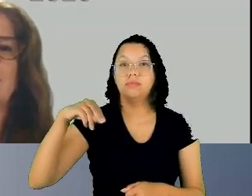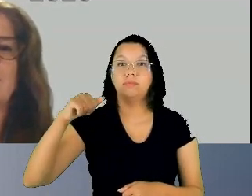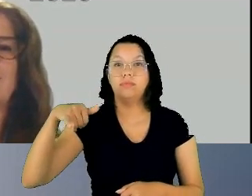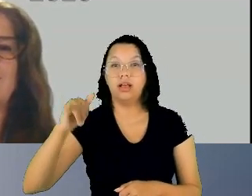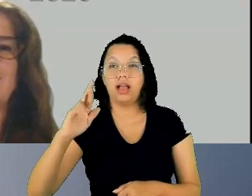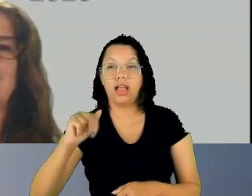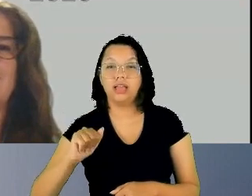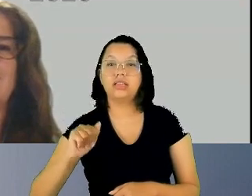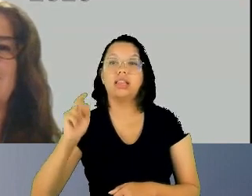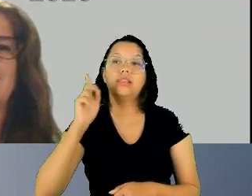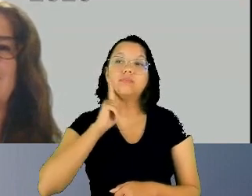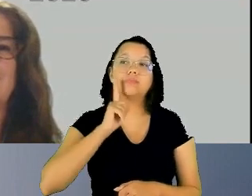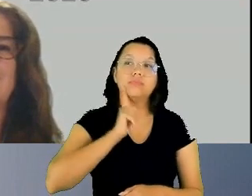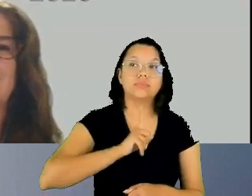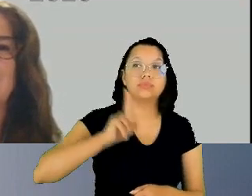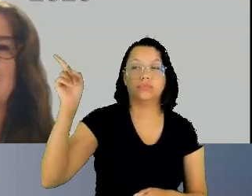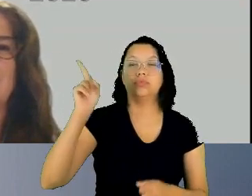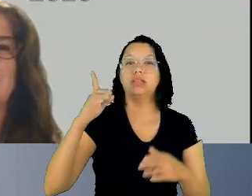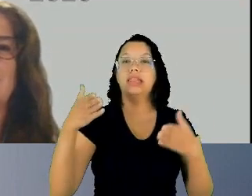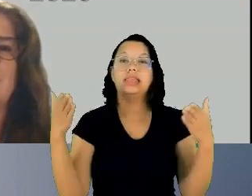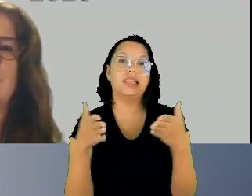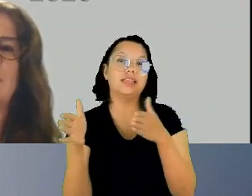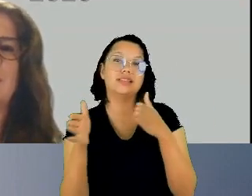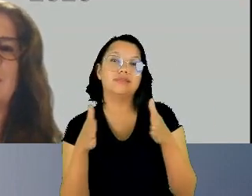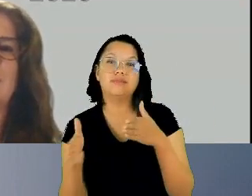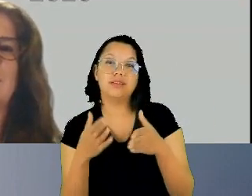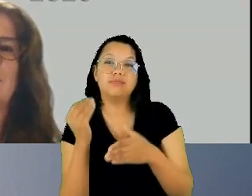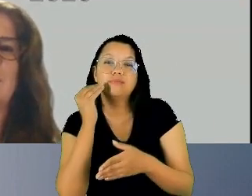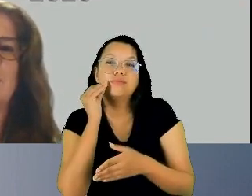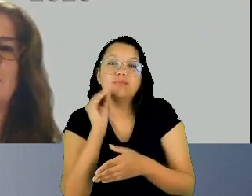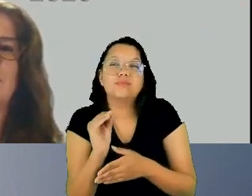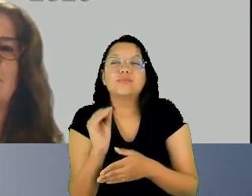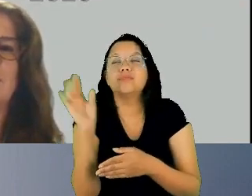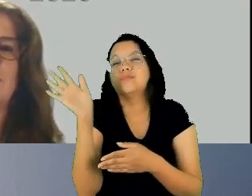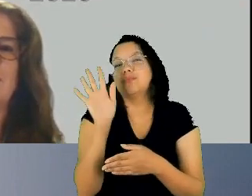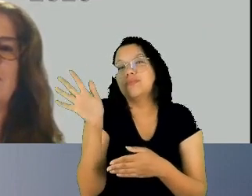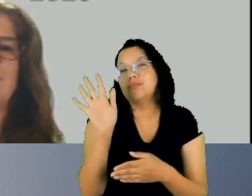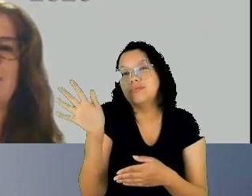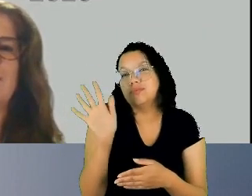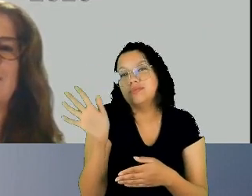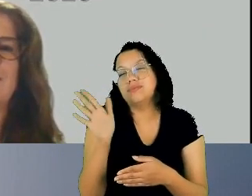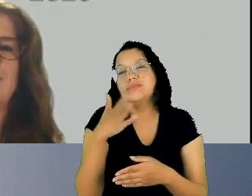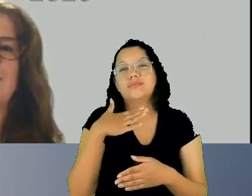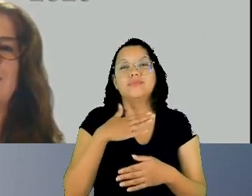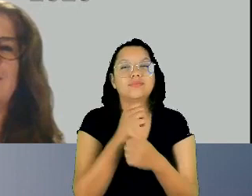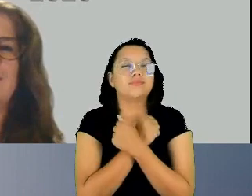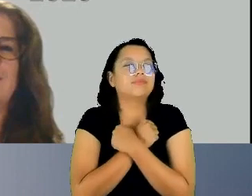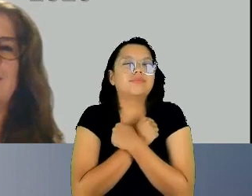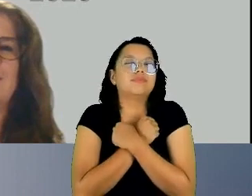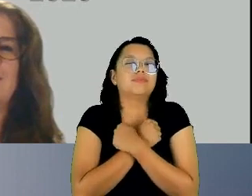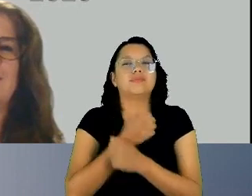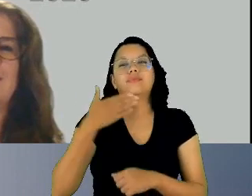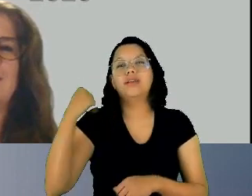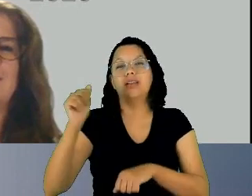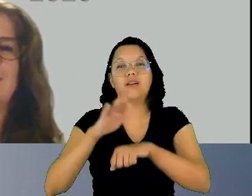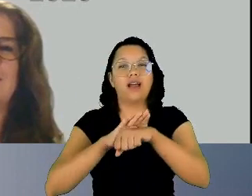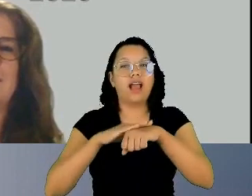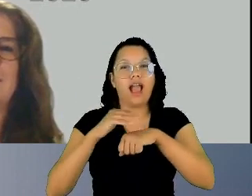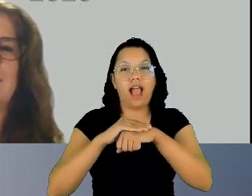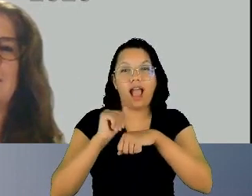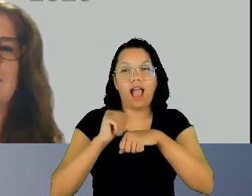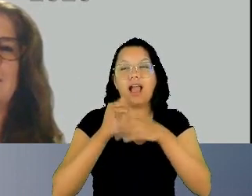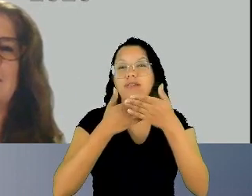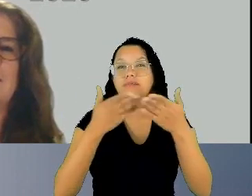despeço dando o meu abraço meu melhor carinho para vocês voltando a agradecer ao desembargador